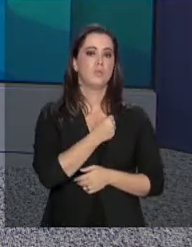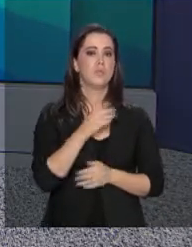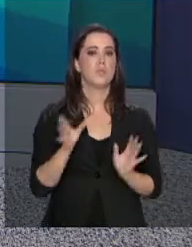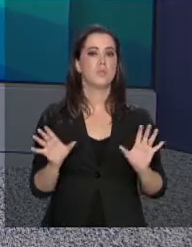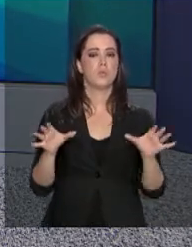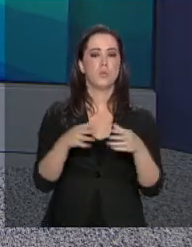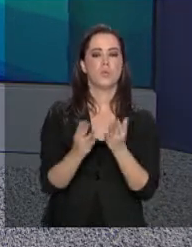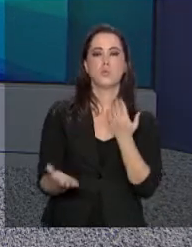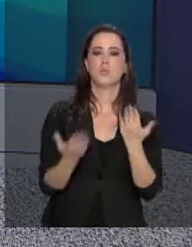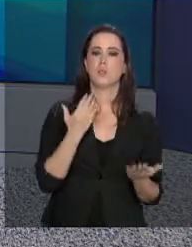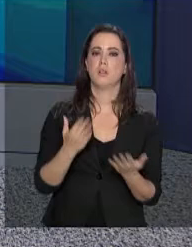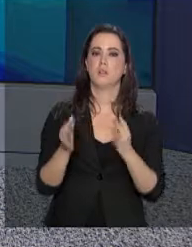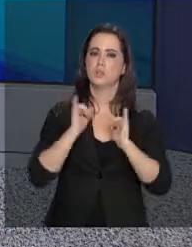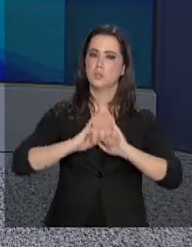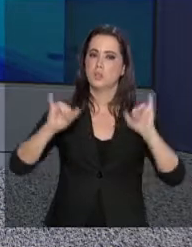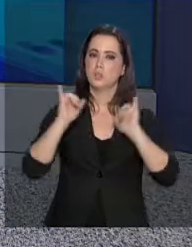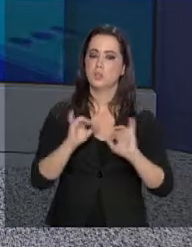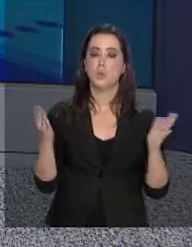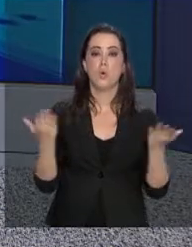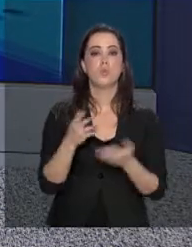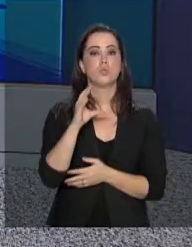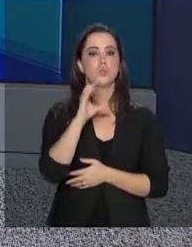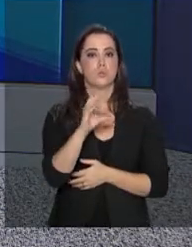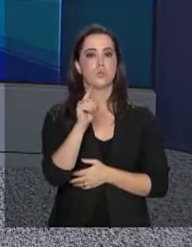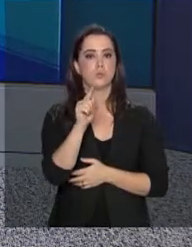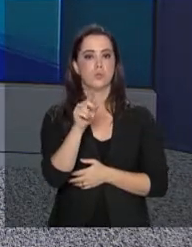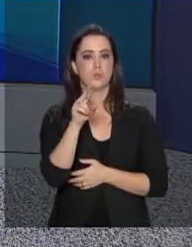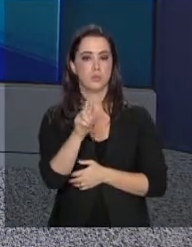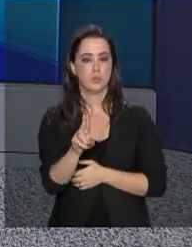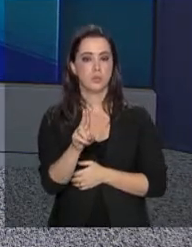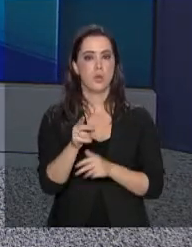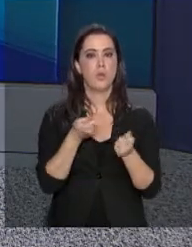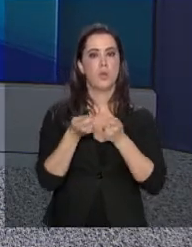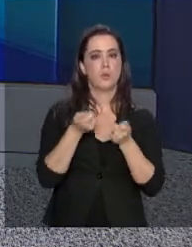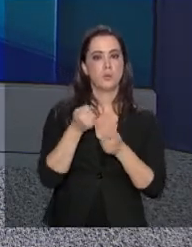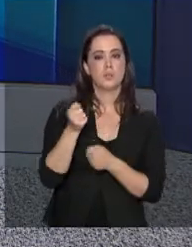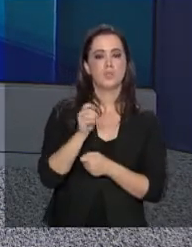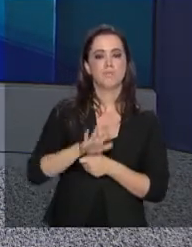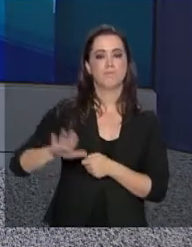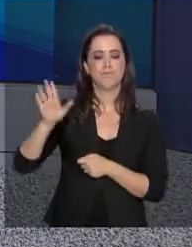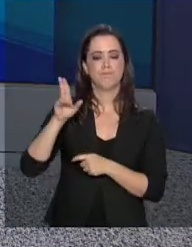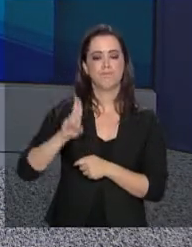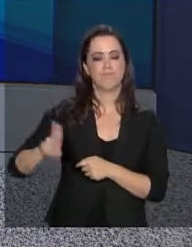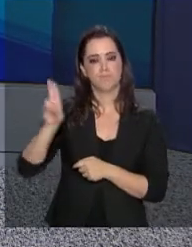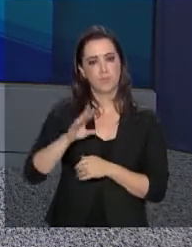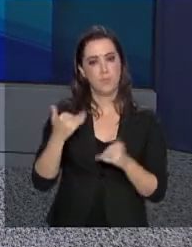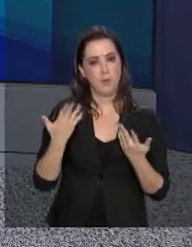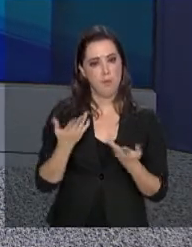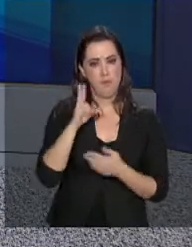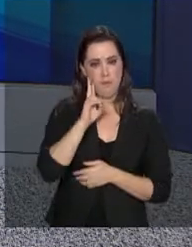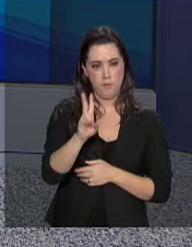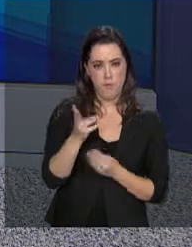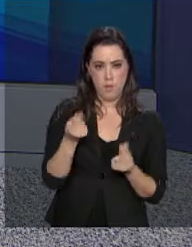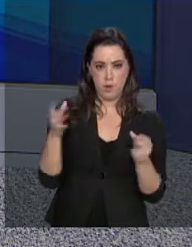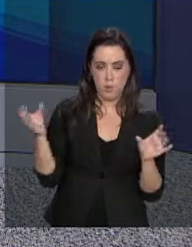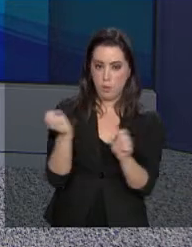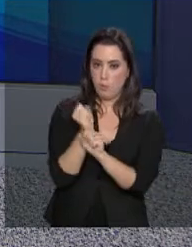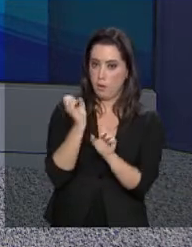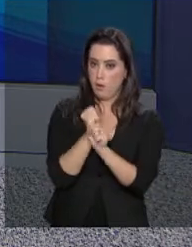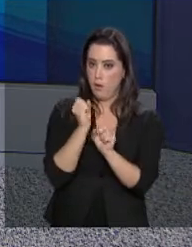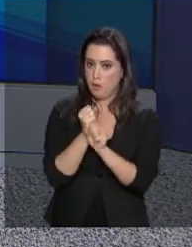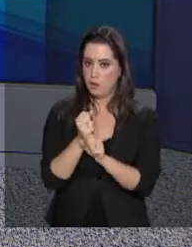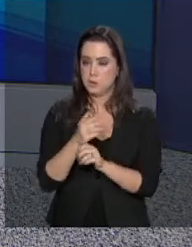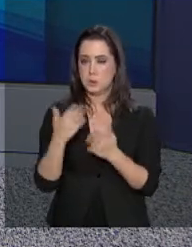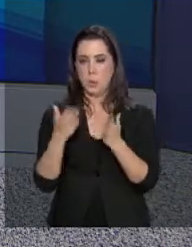número faz parte de um balanço divulgado hoje pela CGU, a Controladoria Geral da União. Considerando o valor acumulado